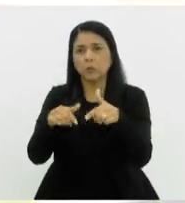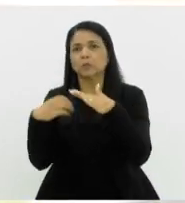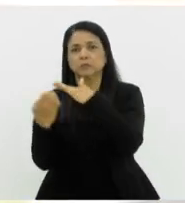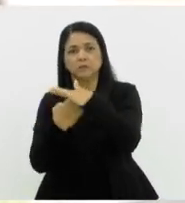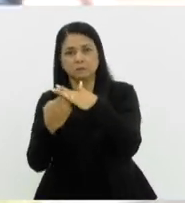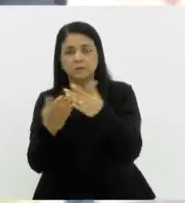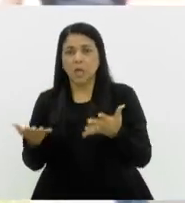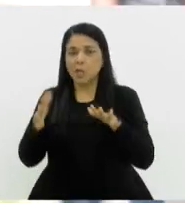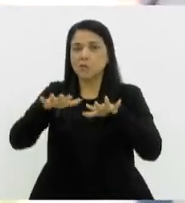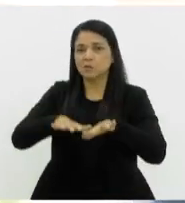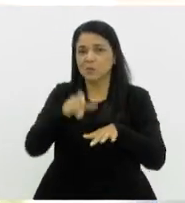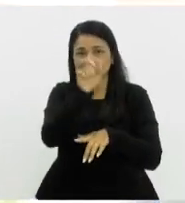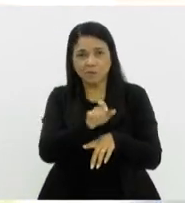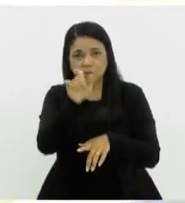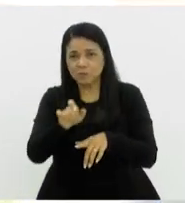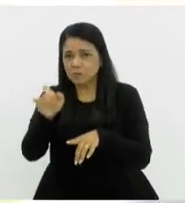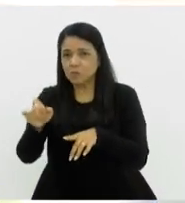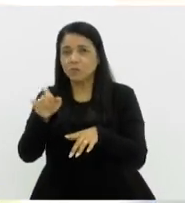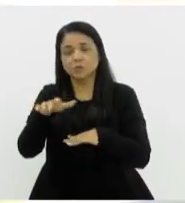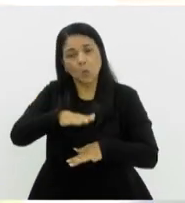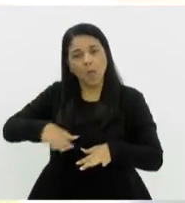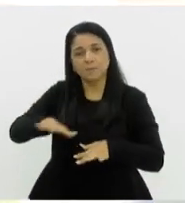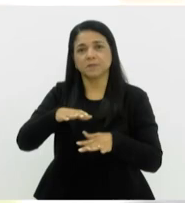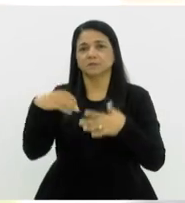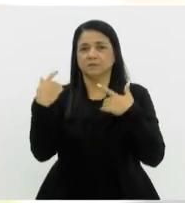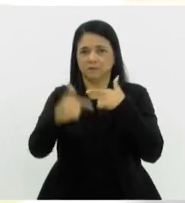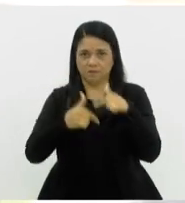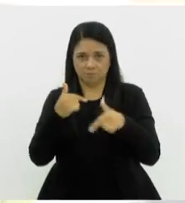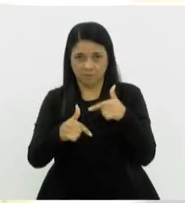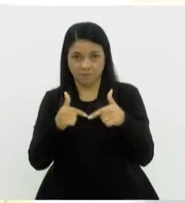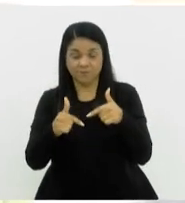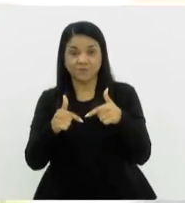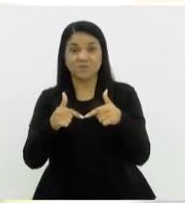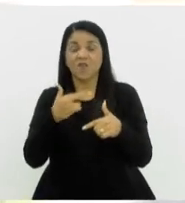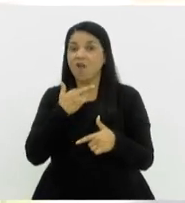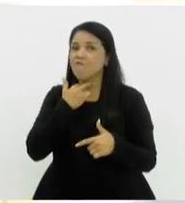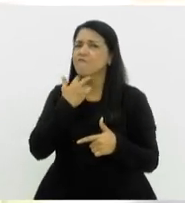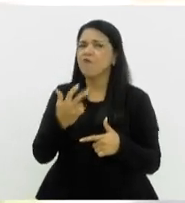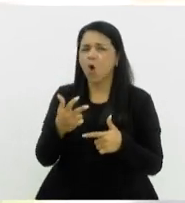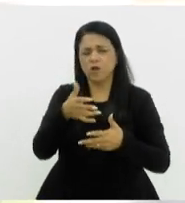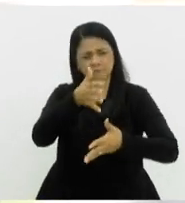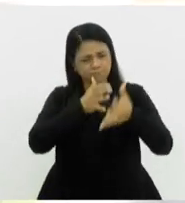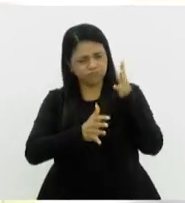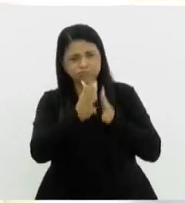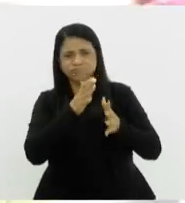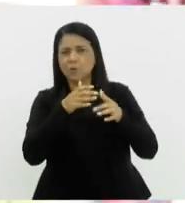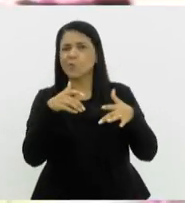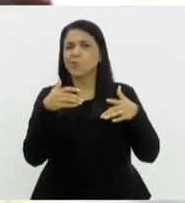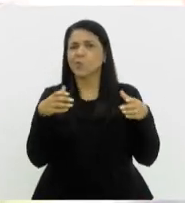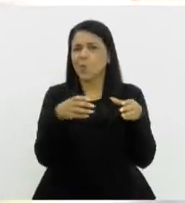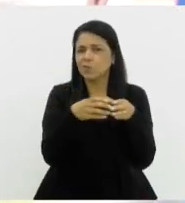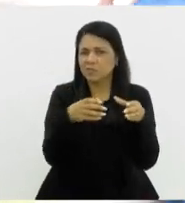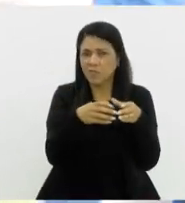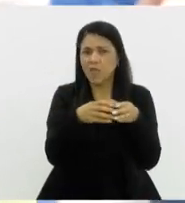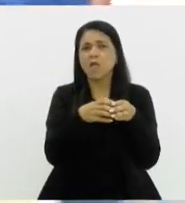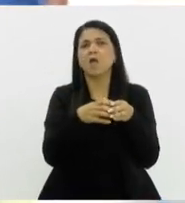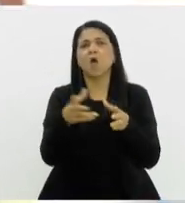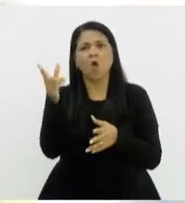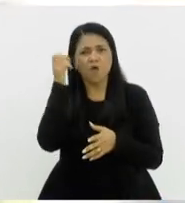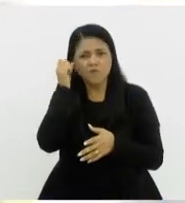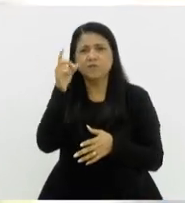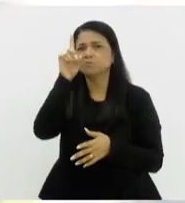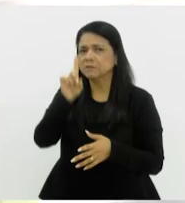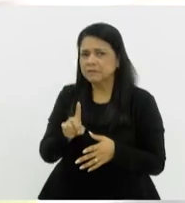inclusão dessas pessoas no nosso ambiente de trabalho. E a voz desses comitês é muito ouvida pela alta direção e a gente